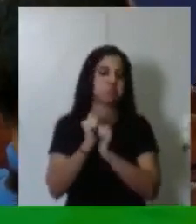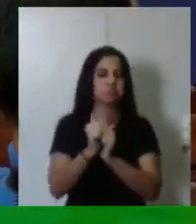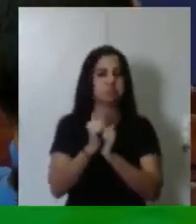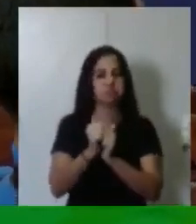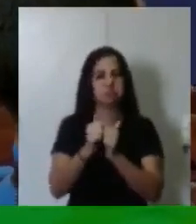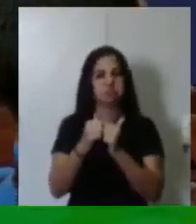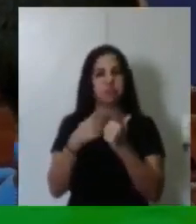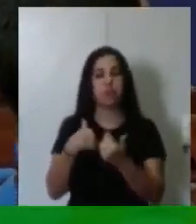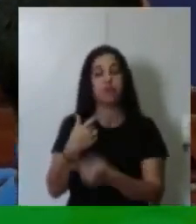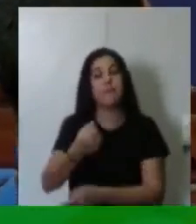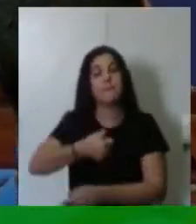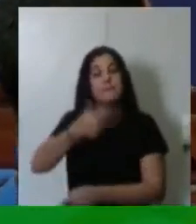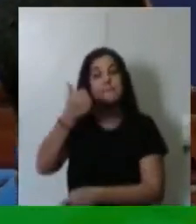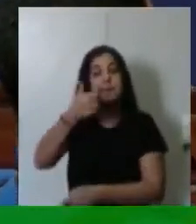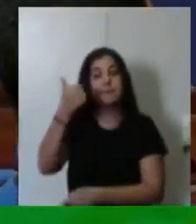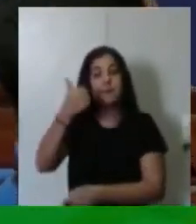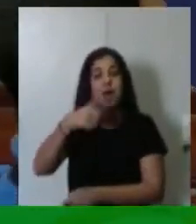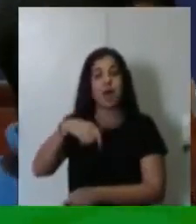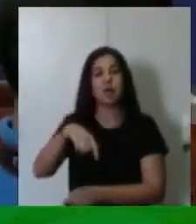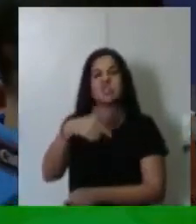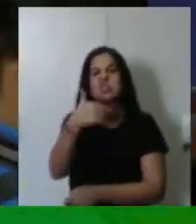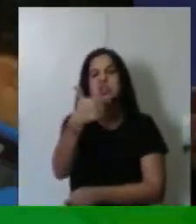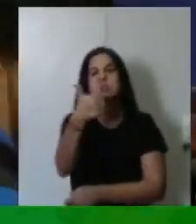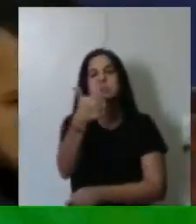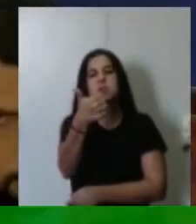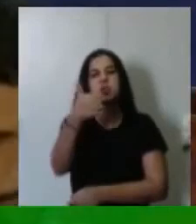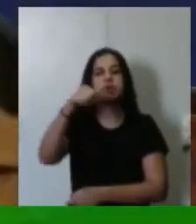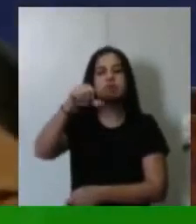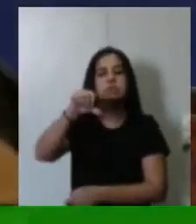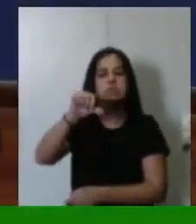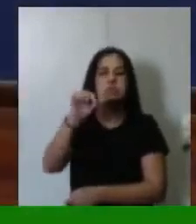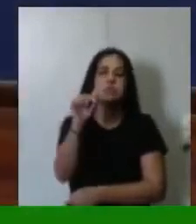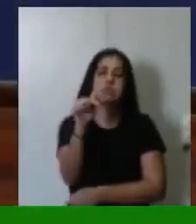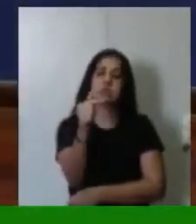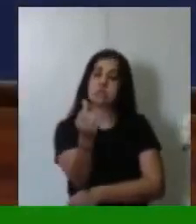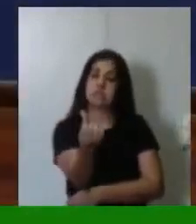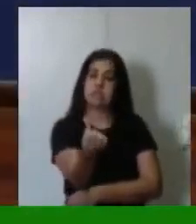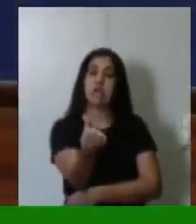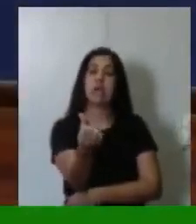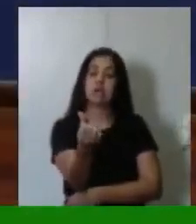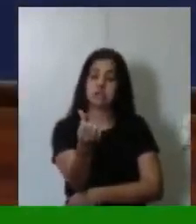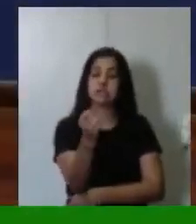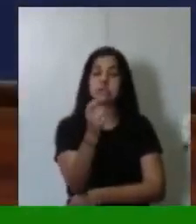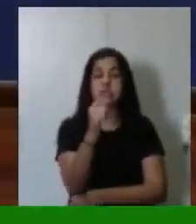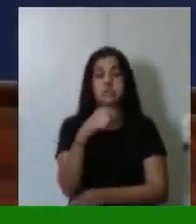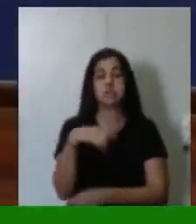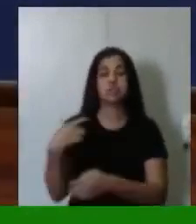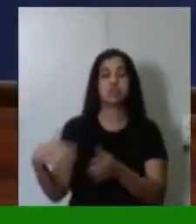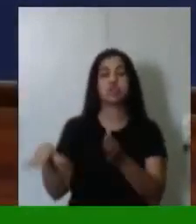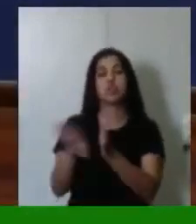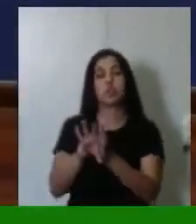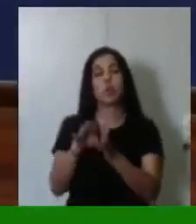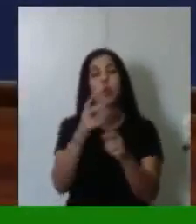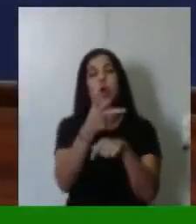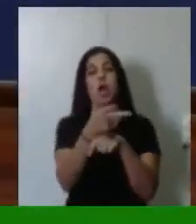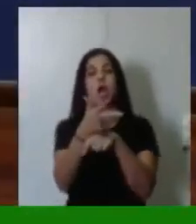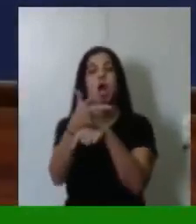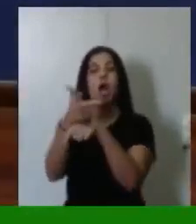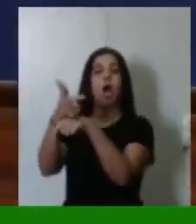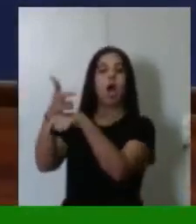cinema. 76 é que chegou câmeras de vídeo. Depois, eu, vou